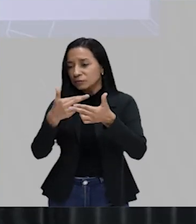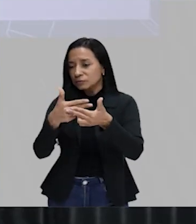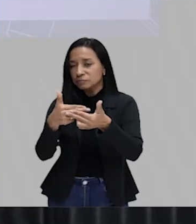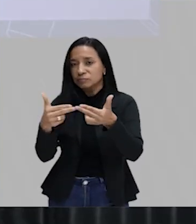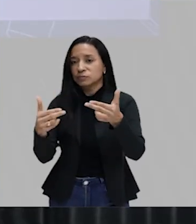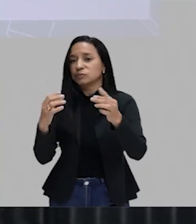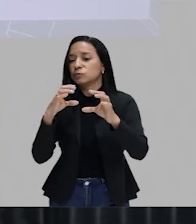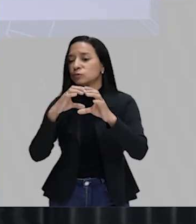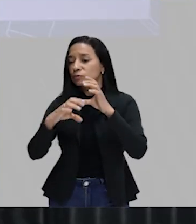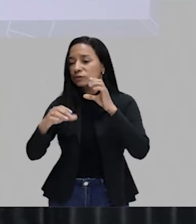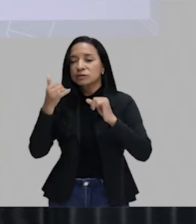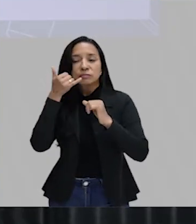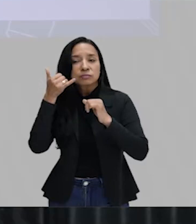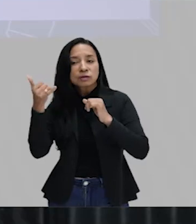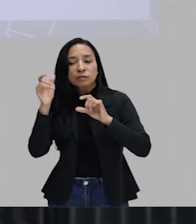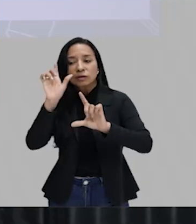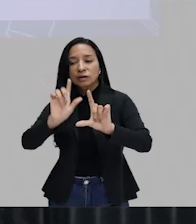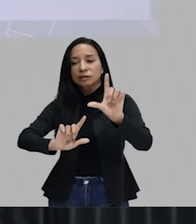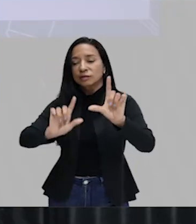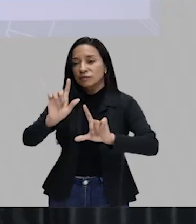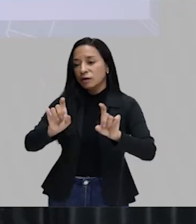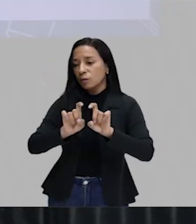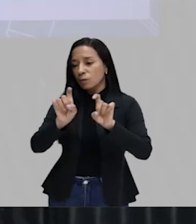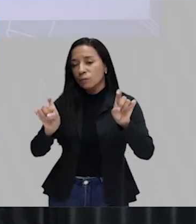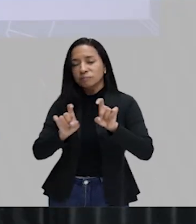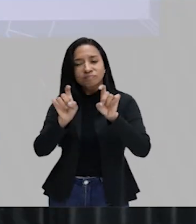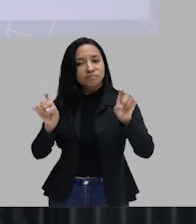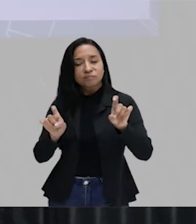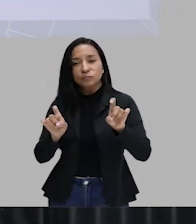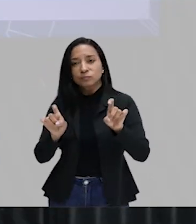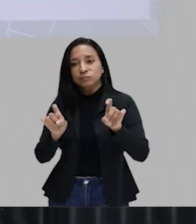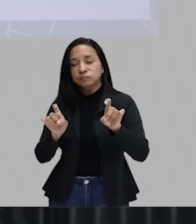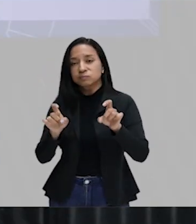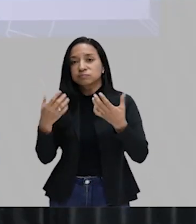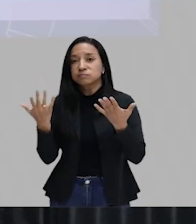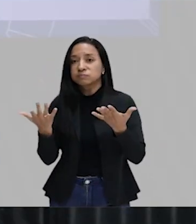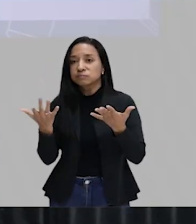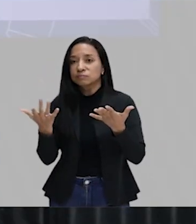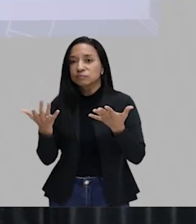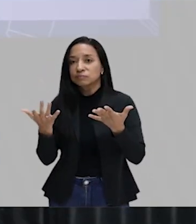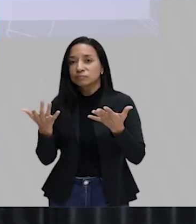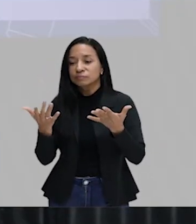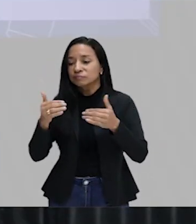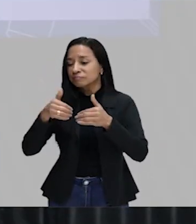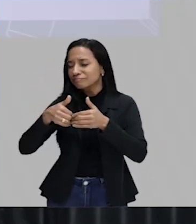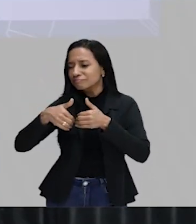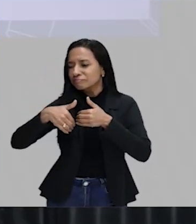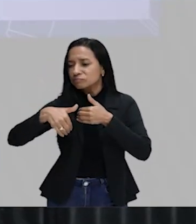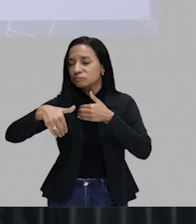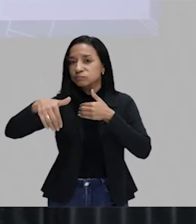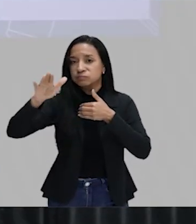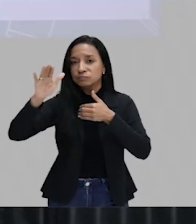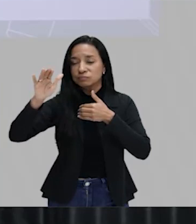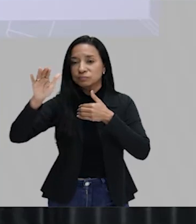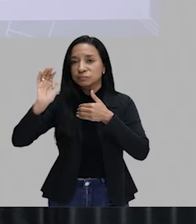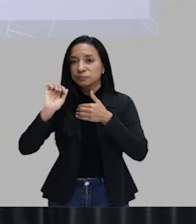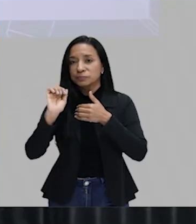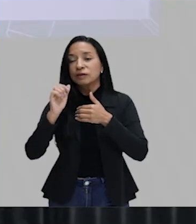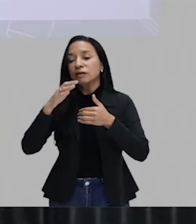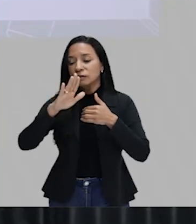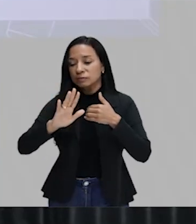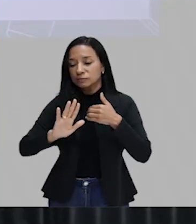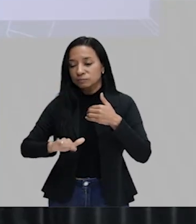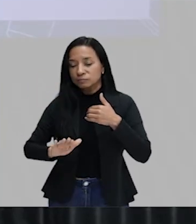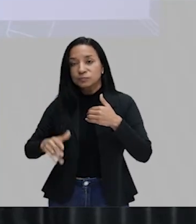smartphones, TV, computador de mesa. E eu até me perco, até smartwatch. Então, as